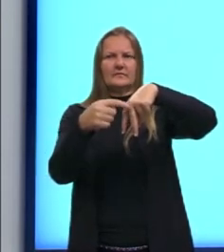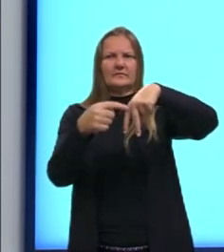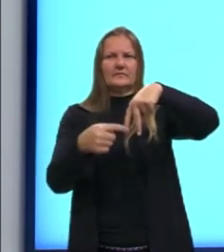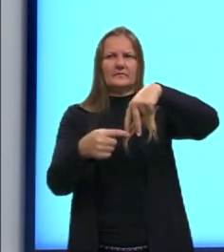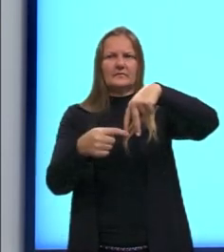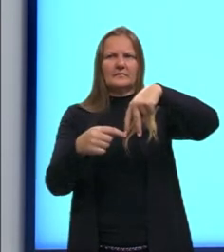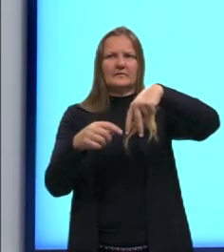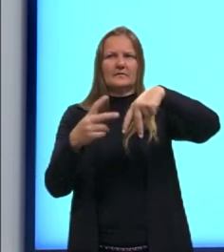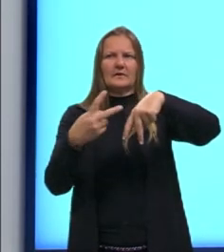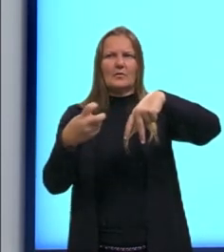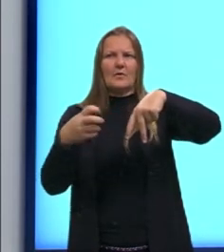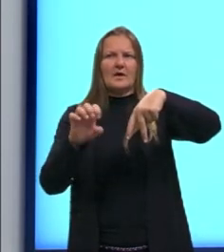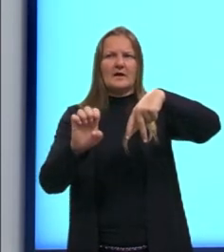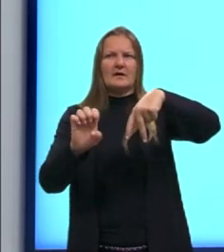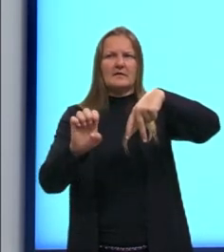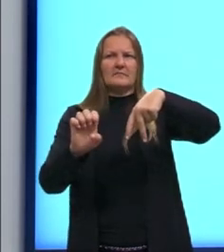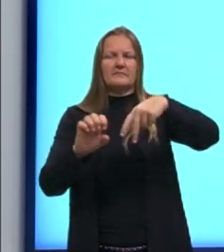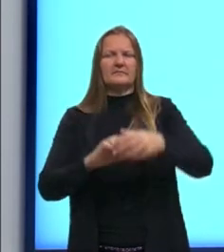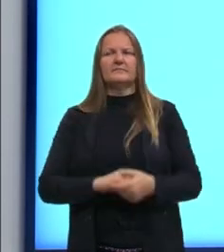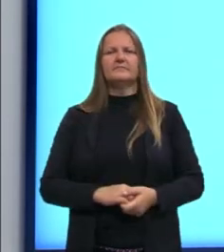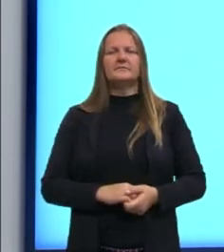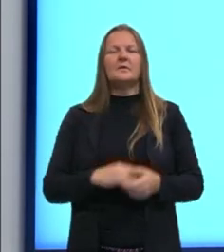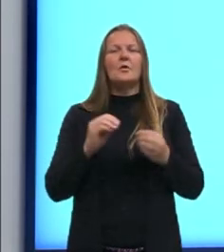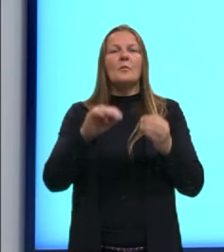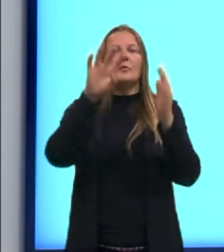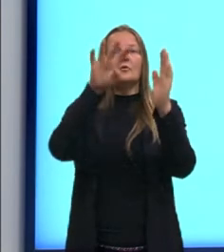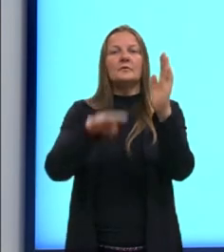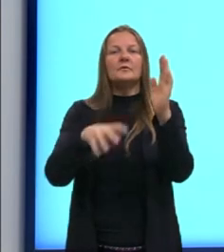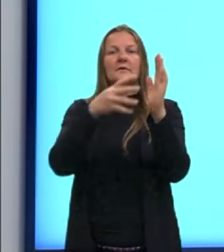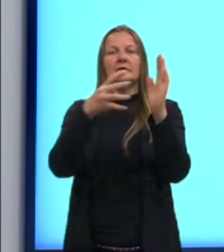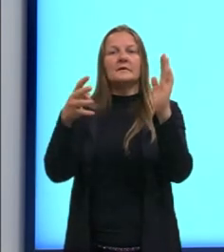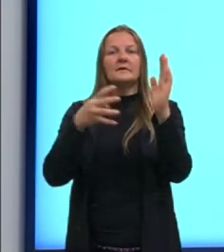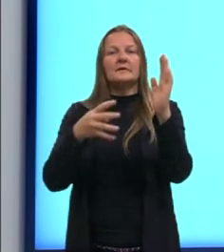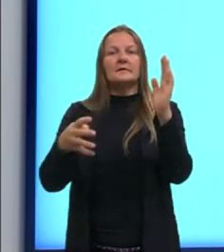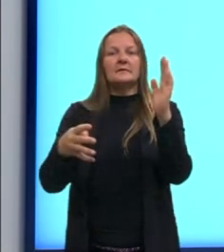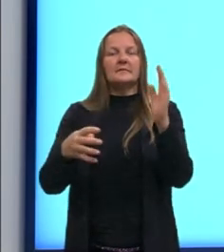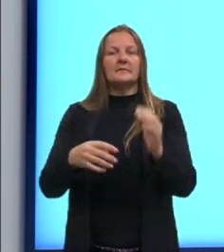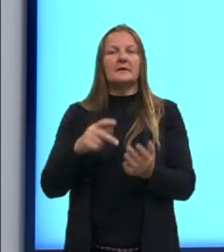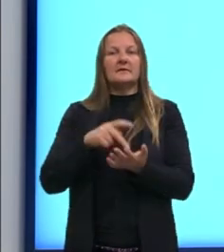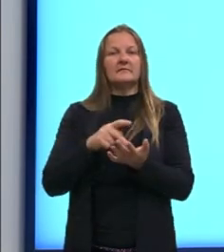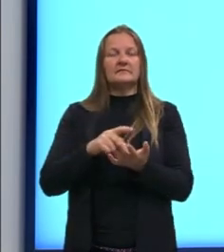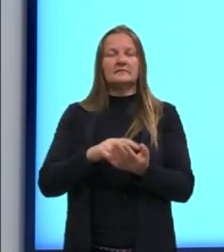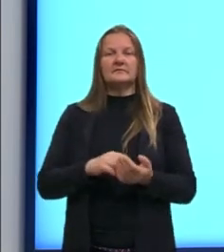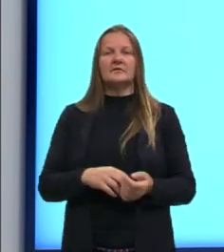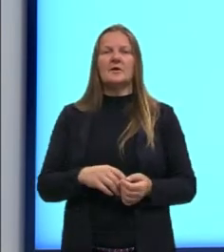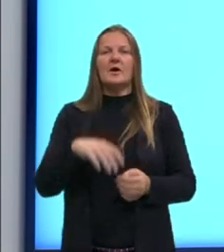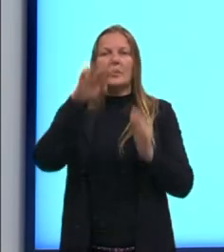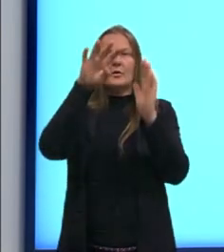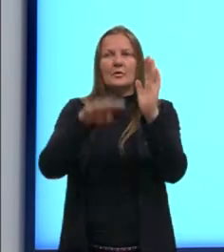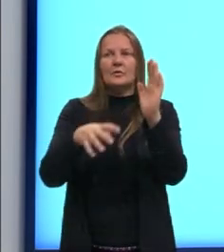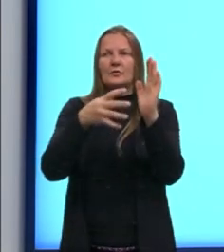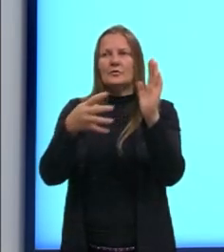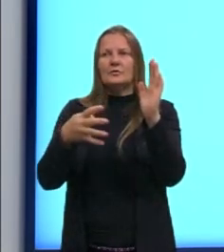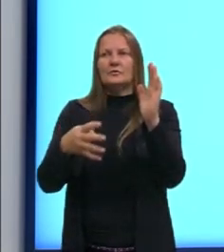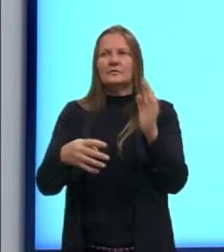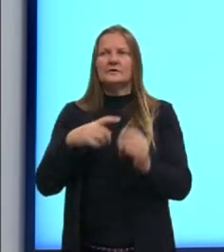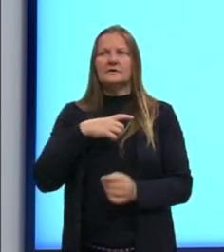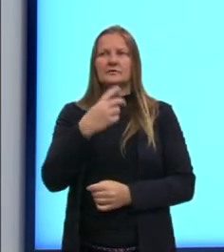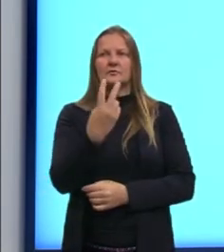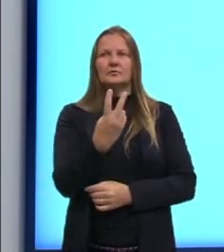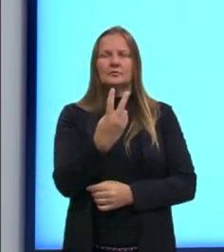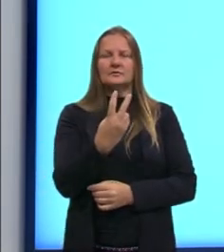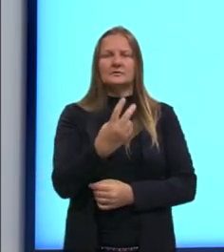baixo. Como é que eu vou colocar isso na tabela verdade? Agora, a nossa tabela verdade tem duas